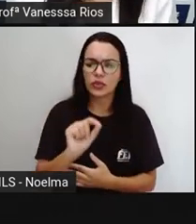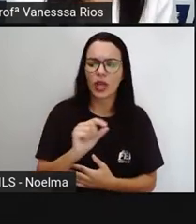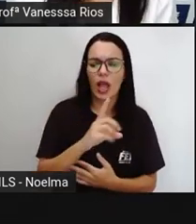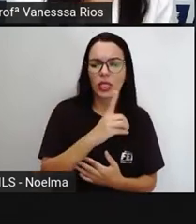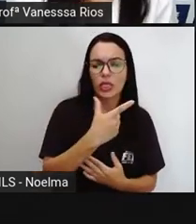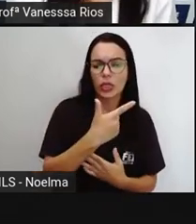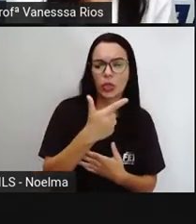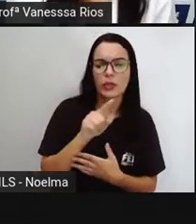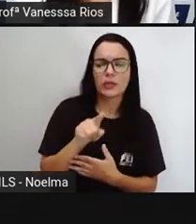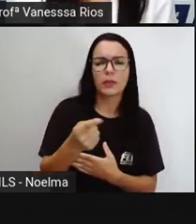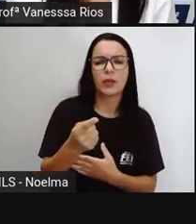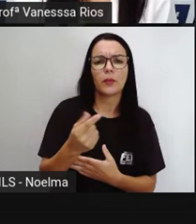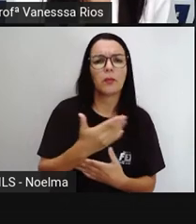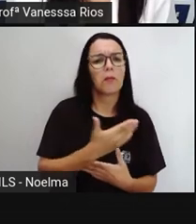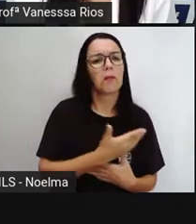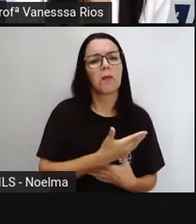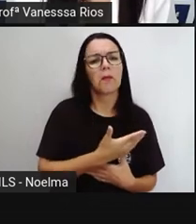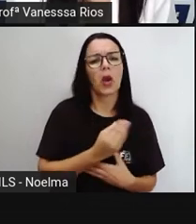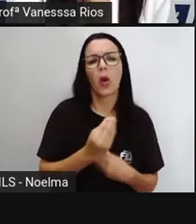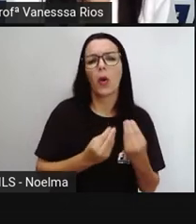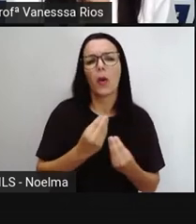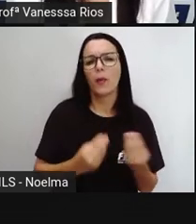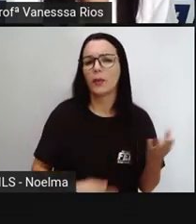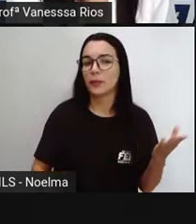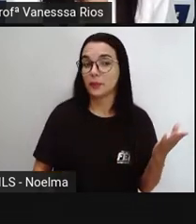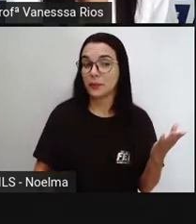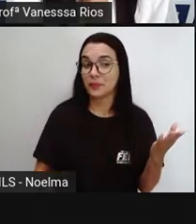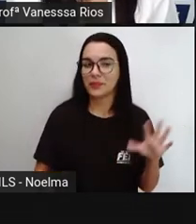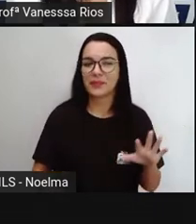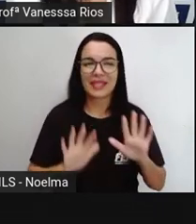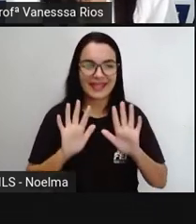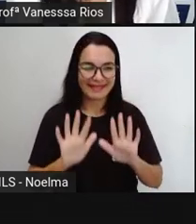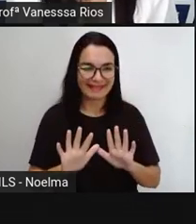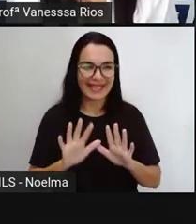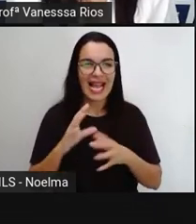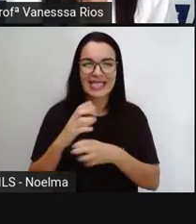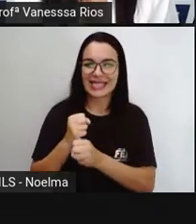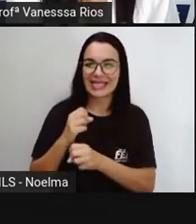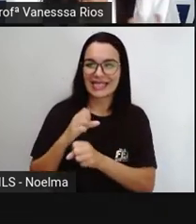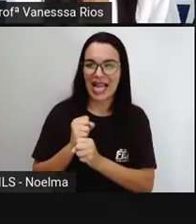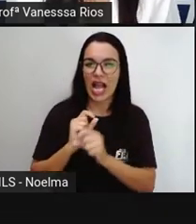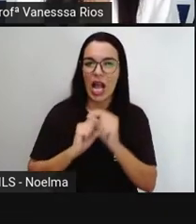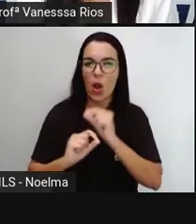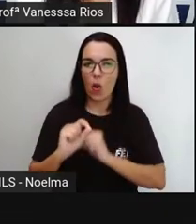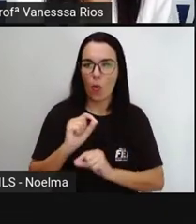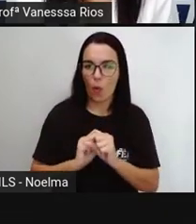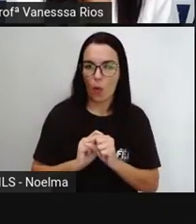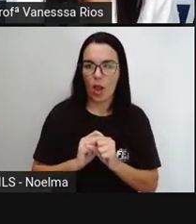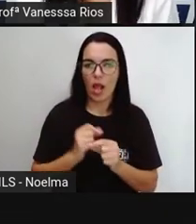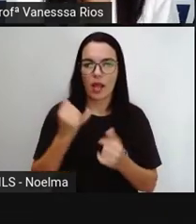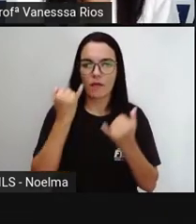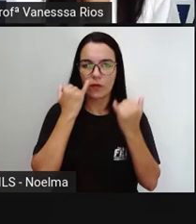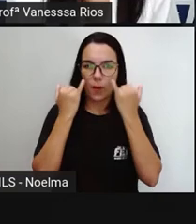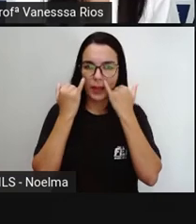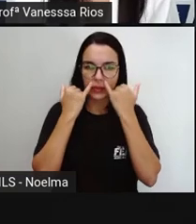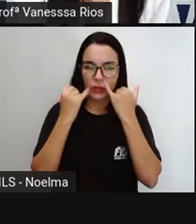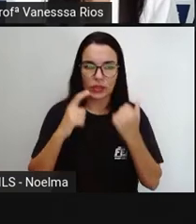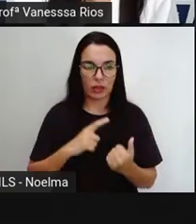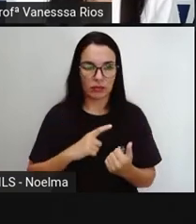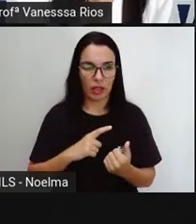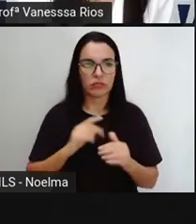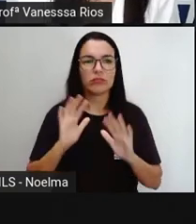de 2 mil Olhem só Para calcular o que a gente tem que observar as informações que nós já temos